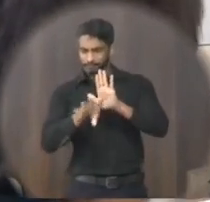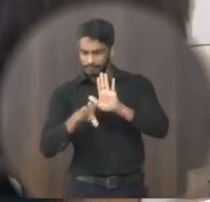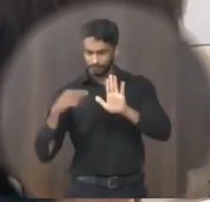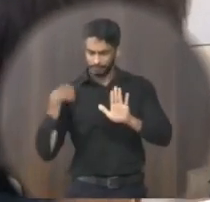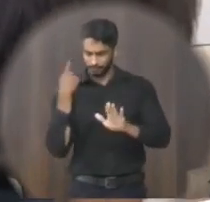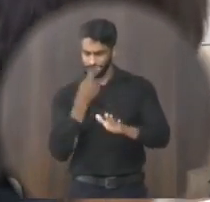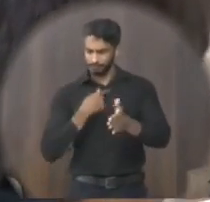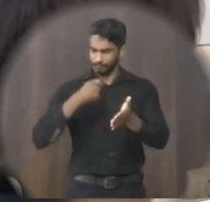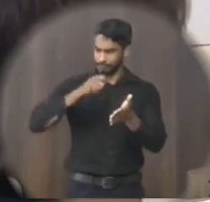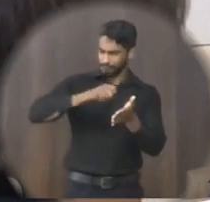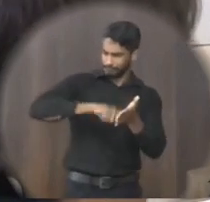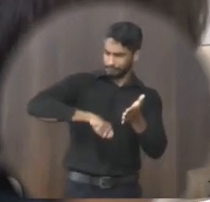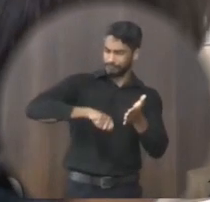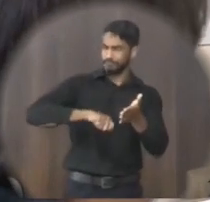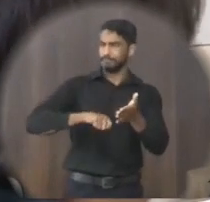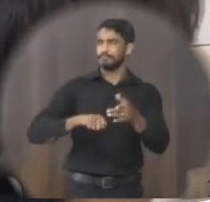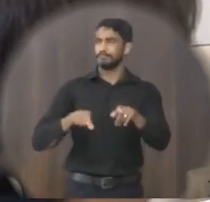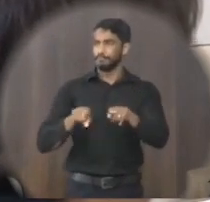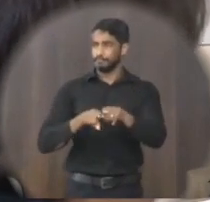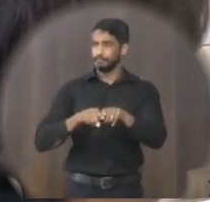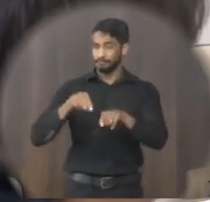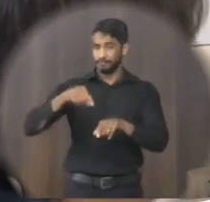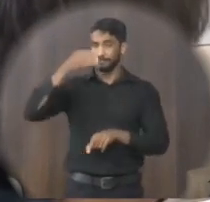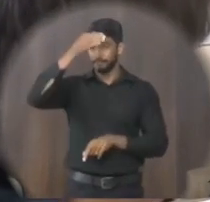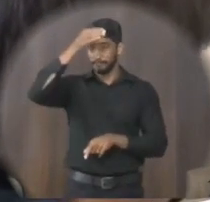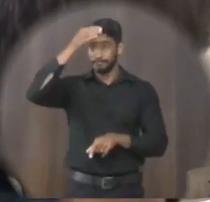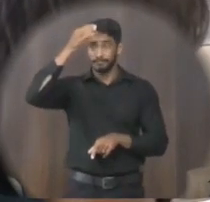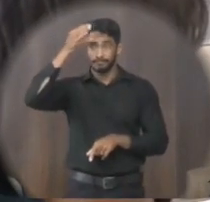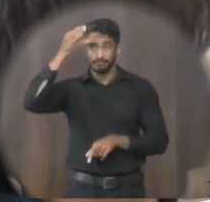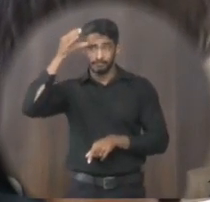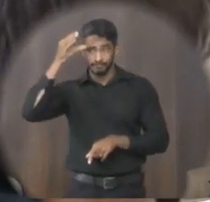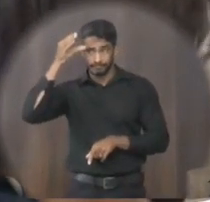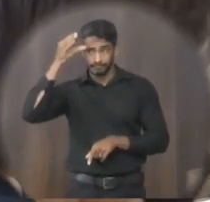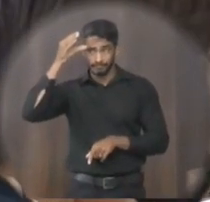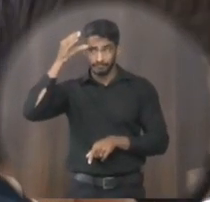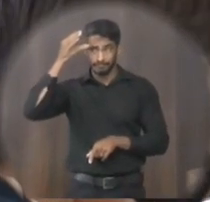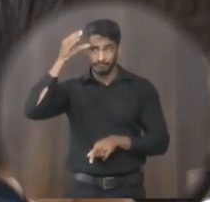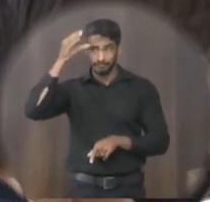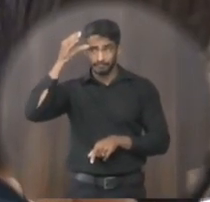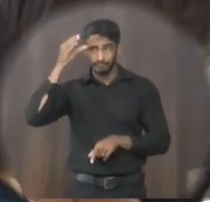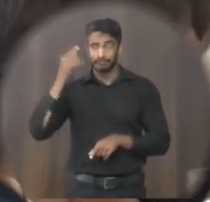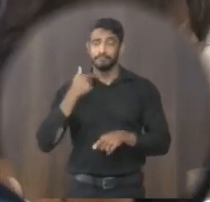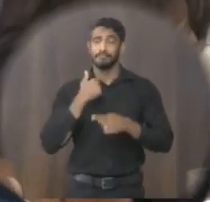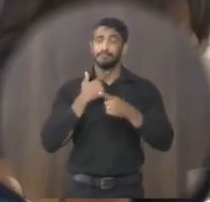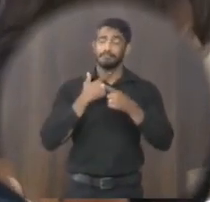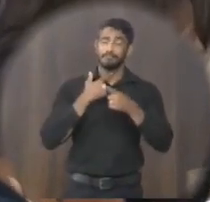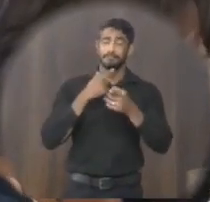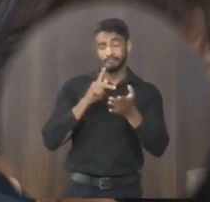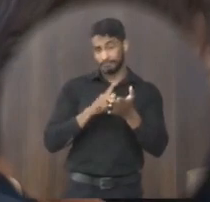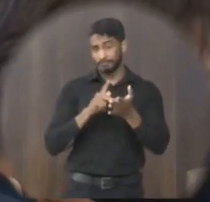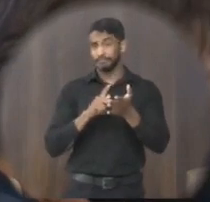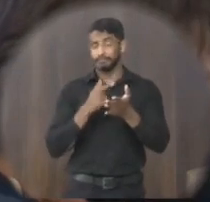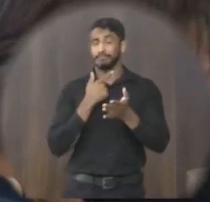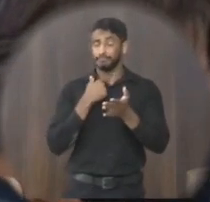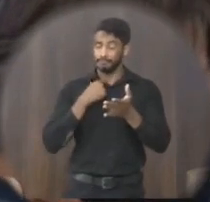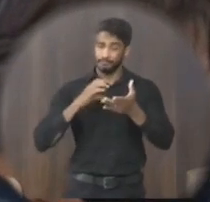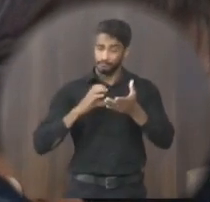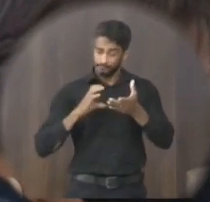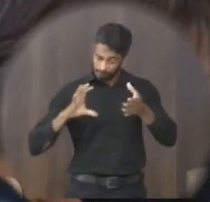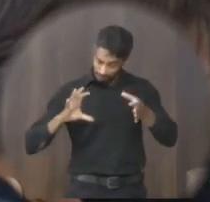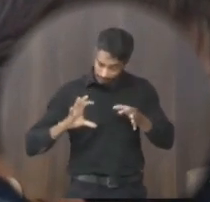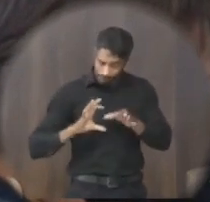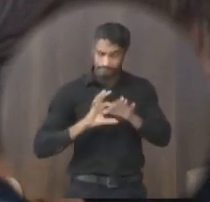nós assinamos né e essa casa ela está na vontade de dar as mãos